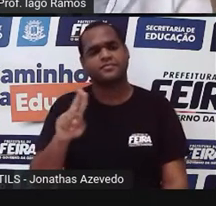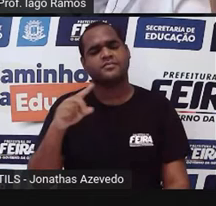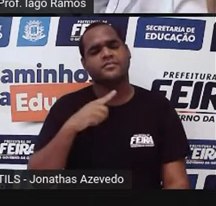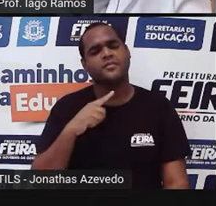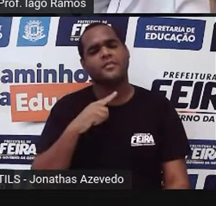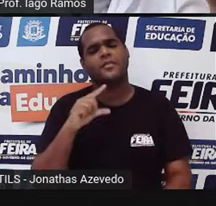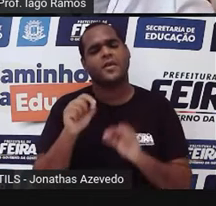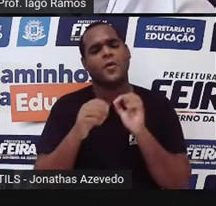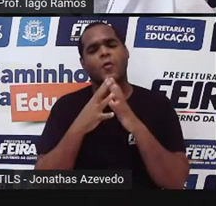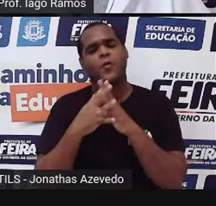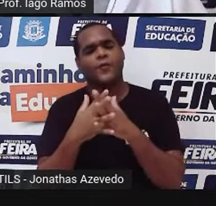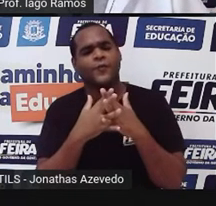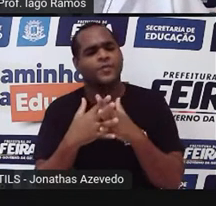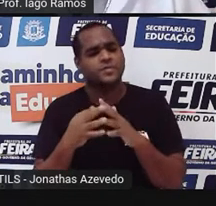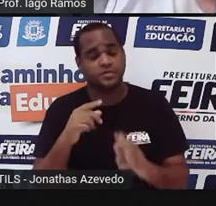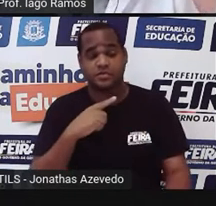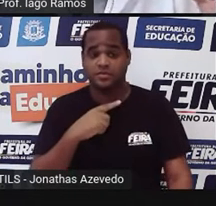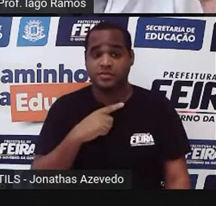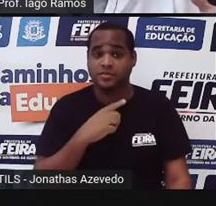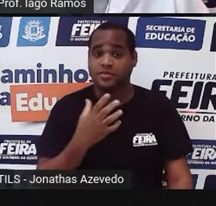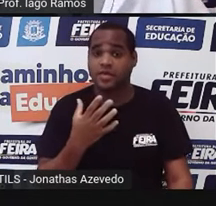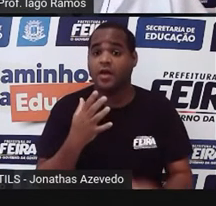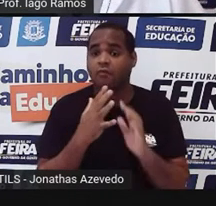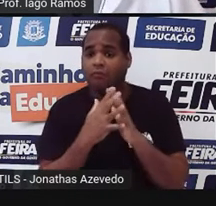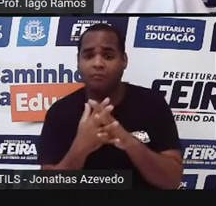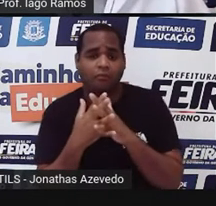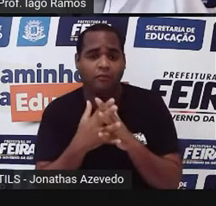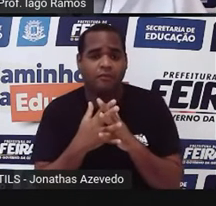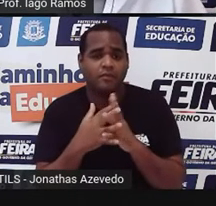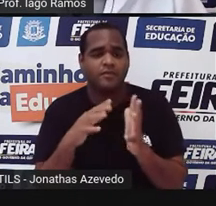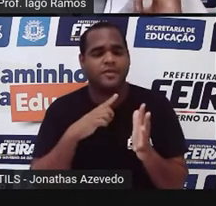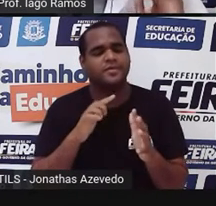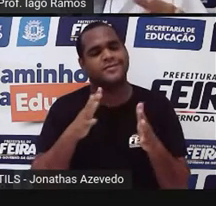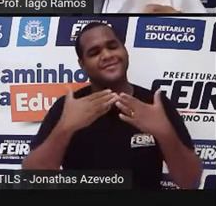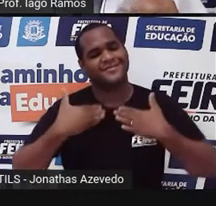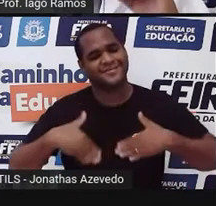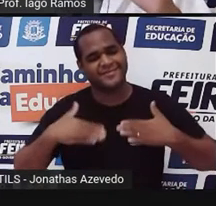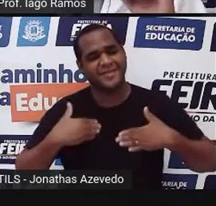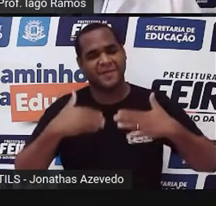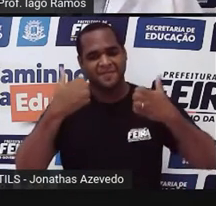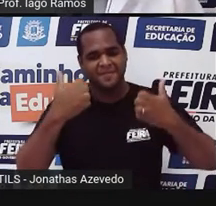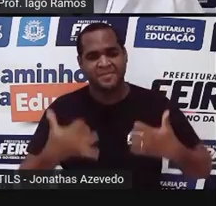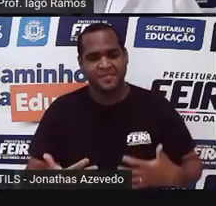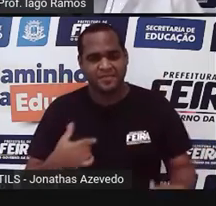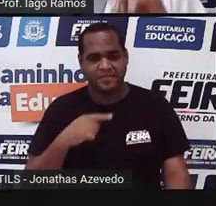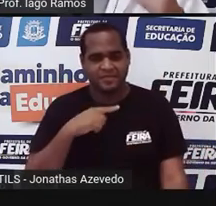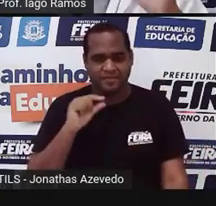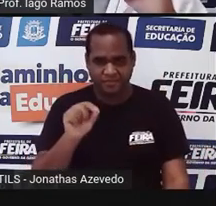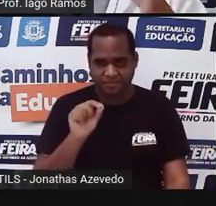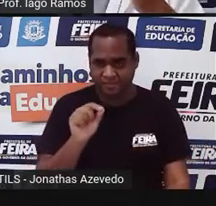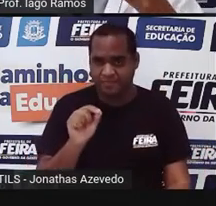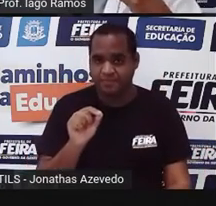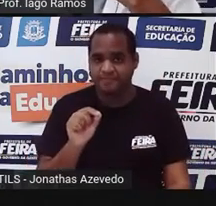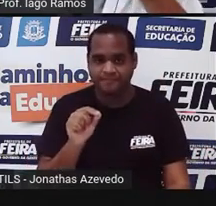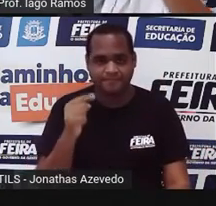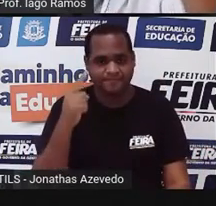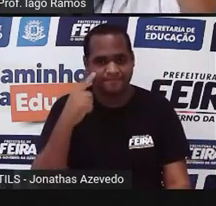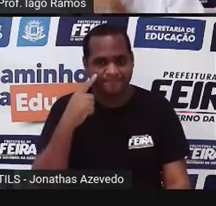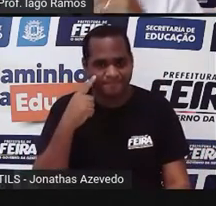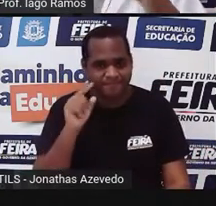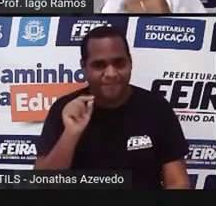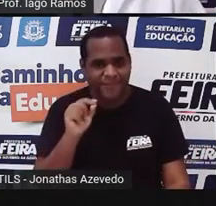confuso, confusa. Fica tranquila, olha só, que situações bacanas, ó.